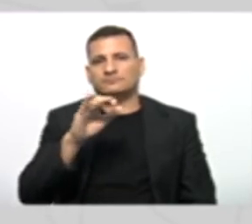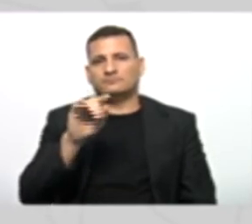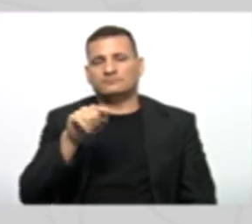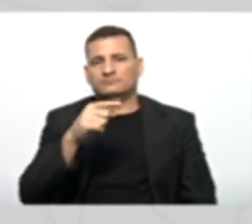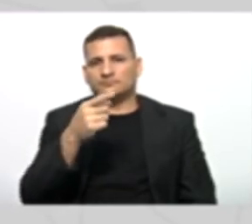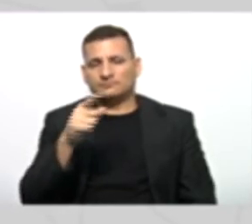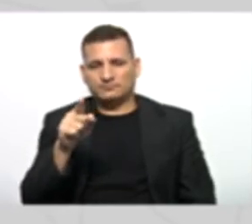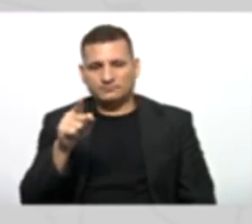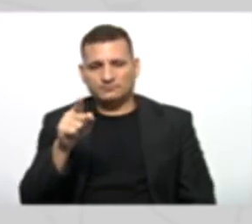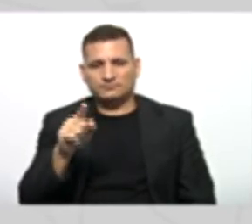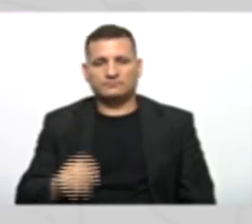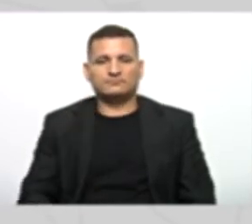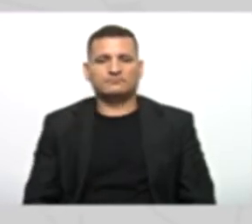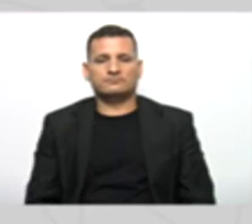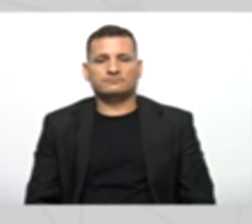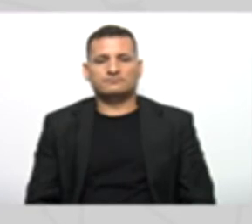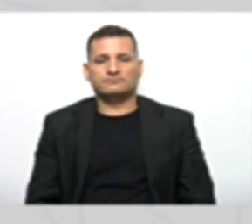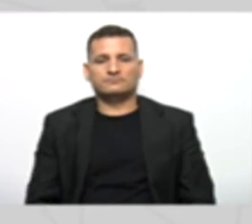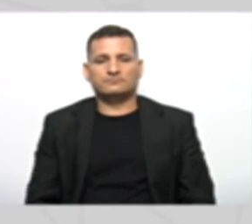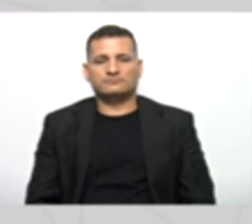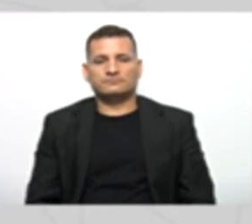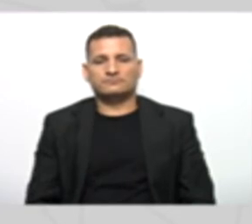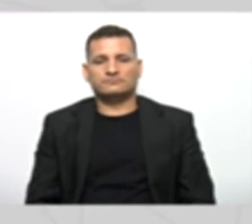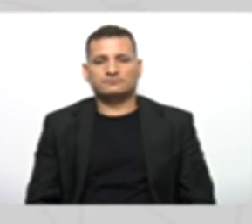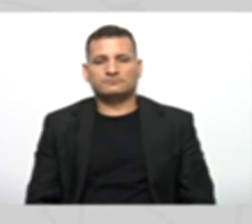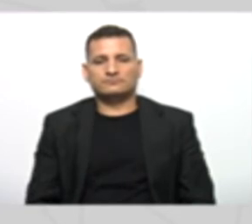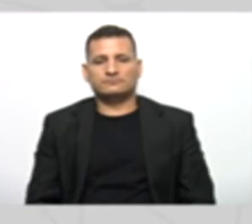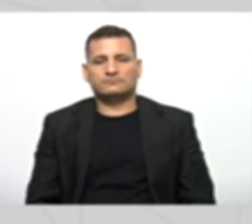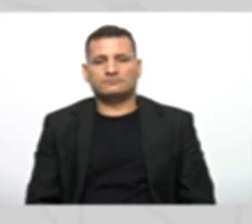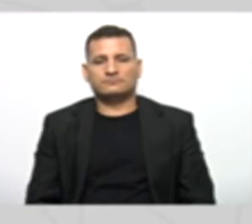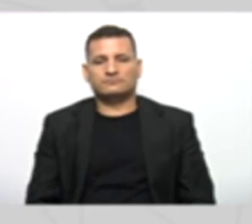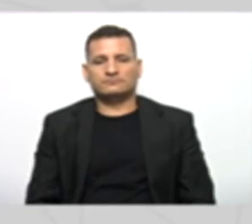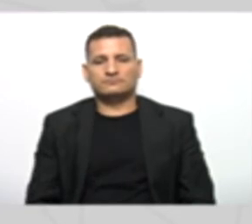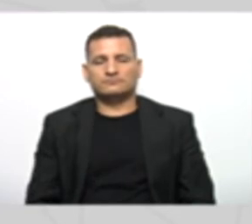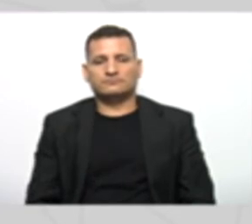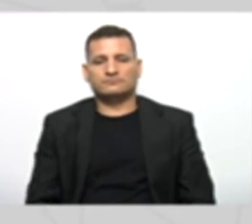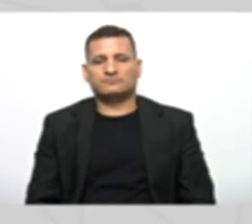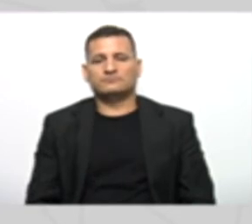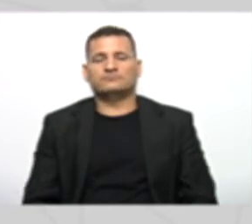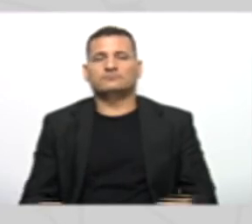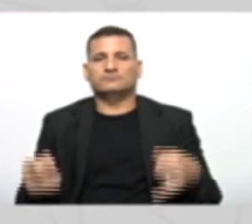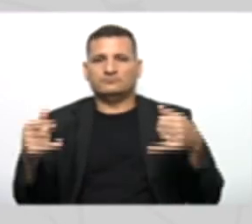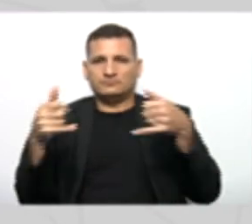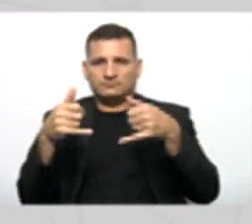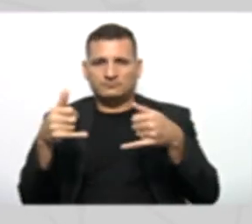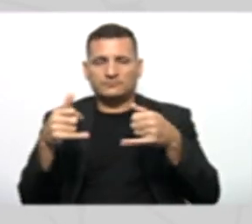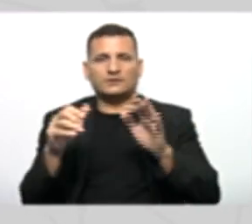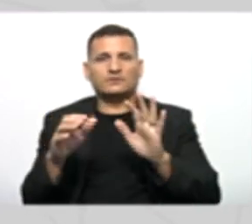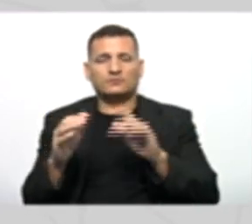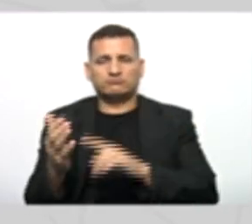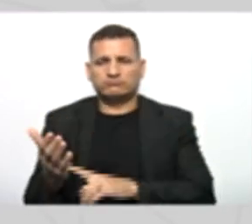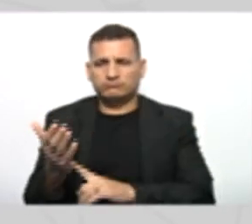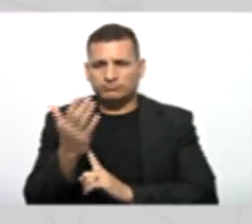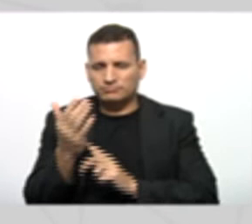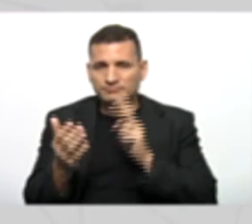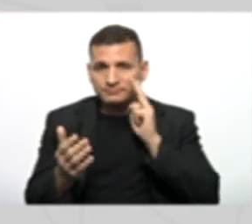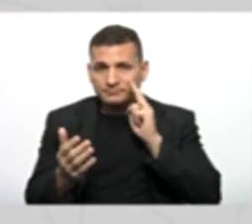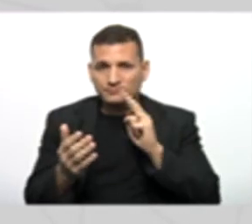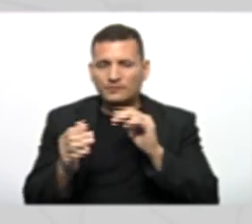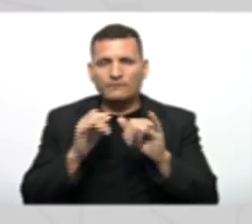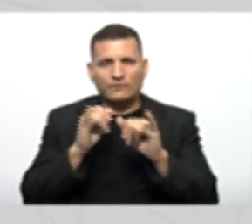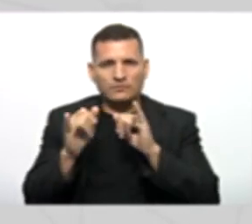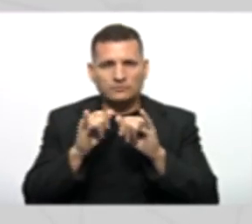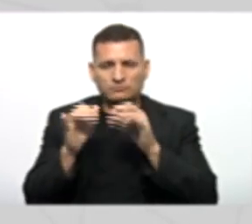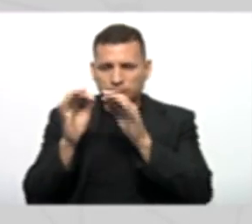no caso da nossa aqui Foi raça, amor E paixão Beleza Feito isso Vai aparecer as informações lá Sempre